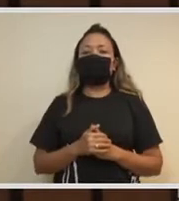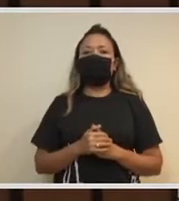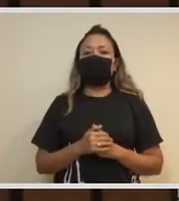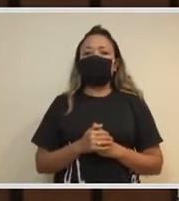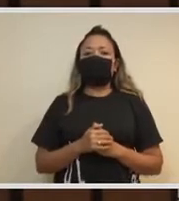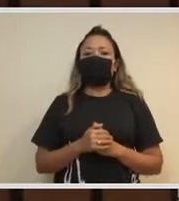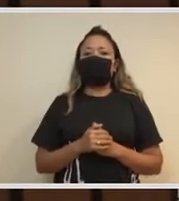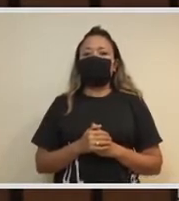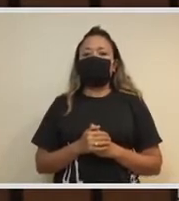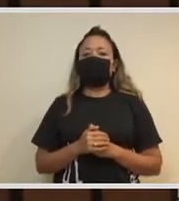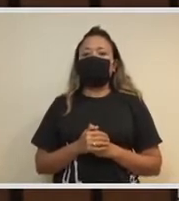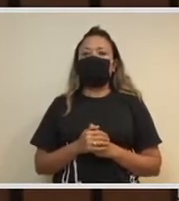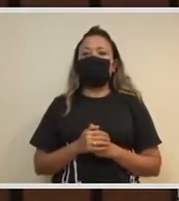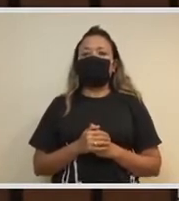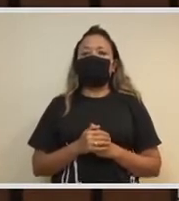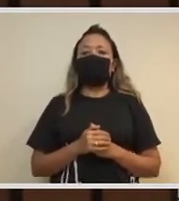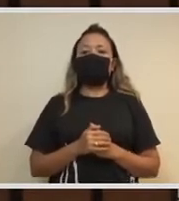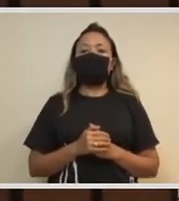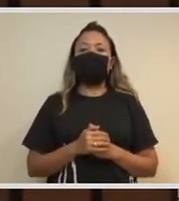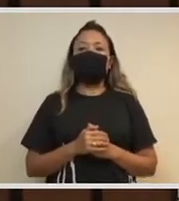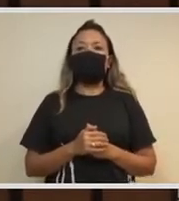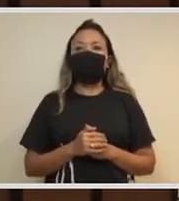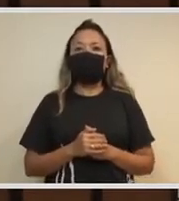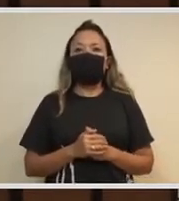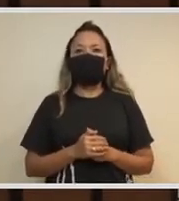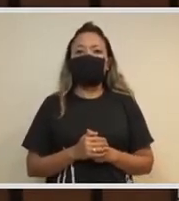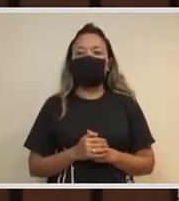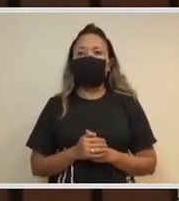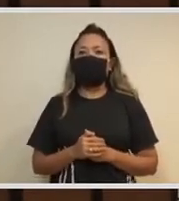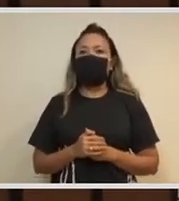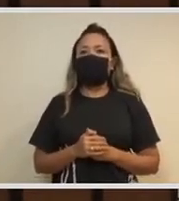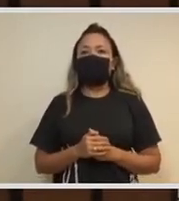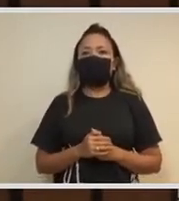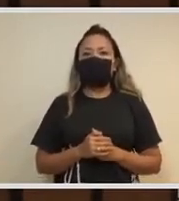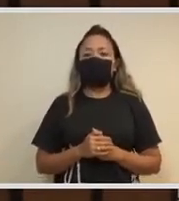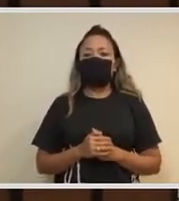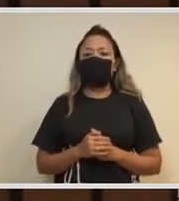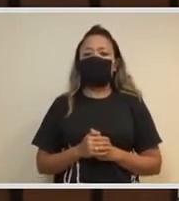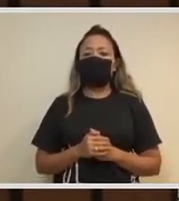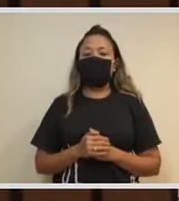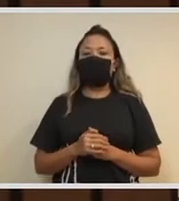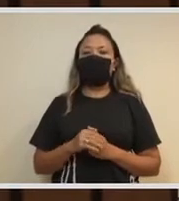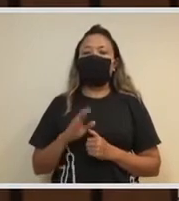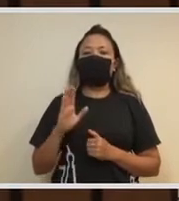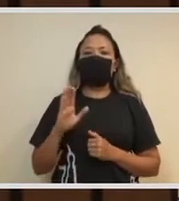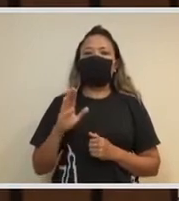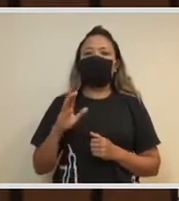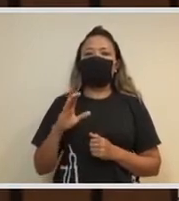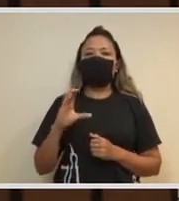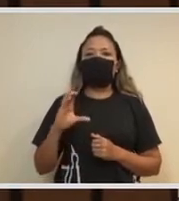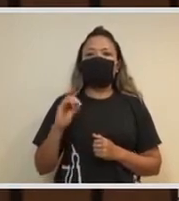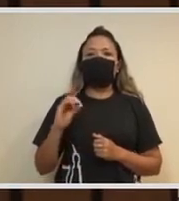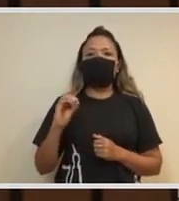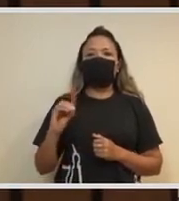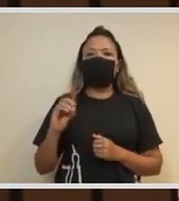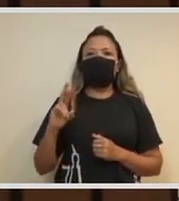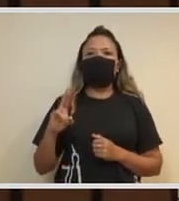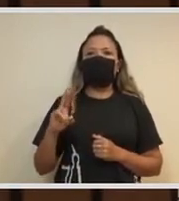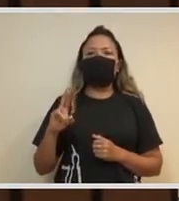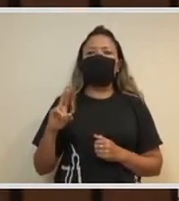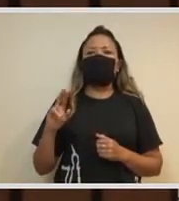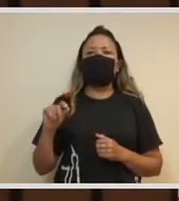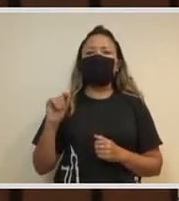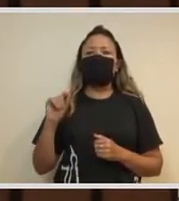é propriamente transversal, mas acaba sendo porque tem que lidar com todas as áreas da atuação da Fiocruz, mas que